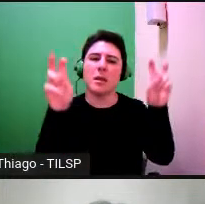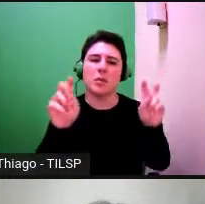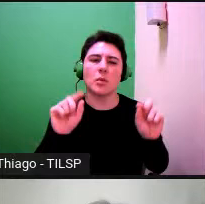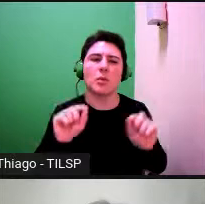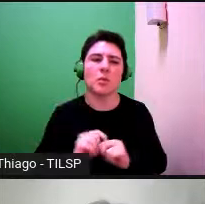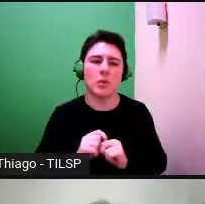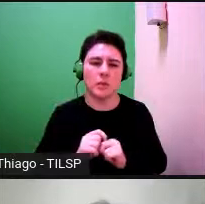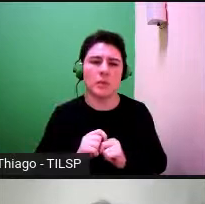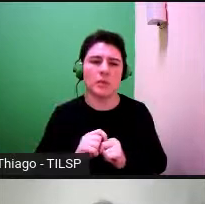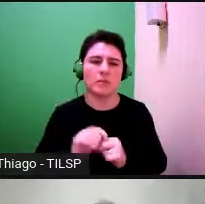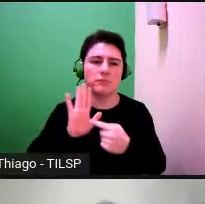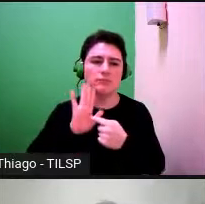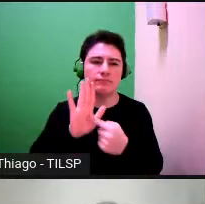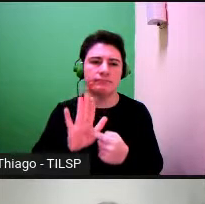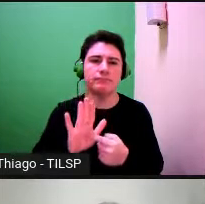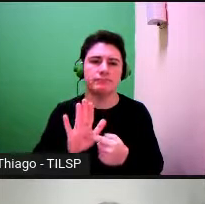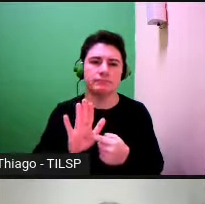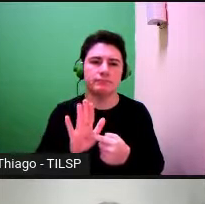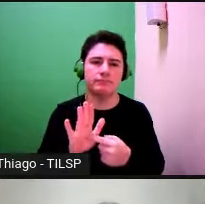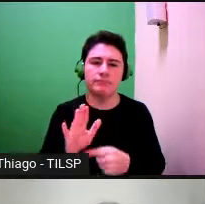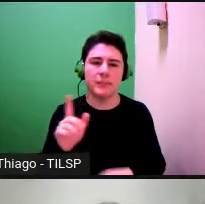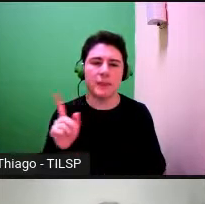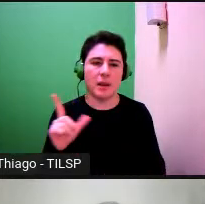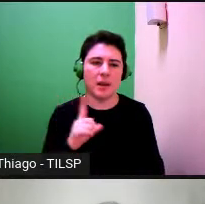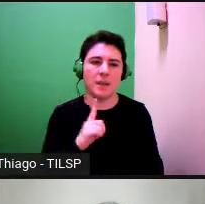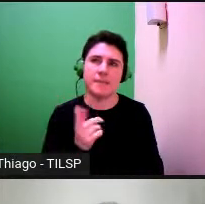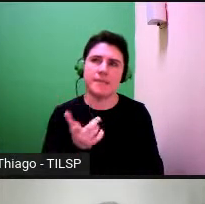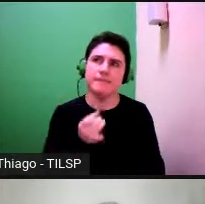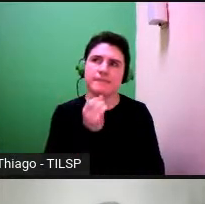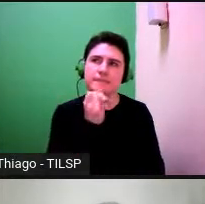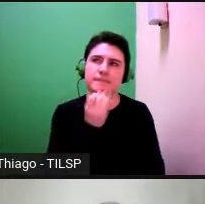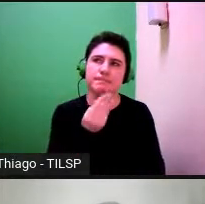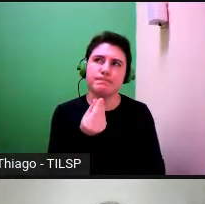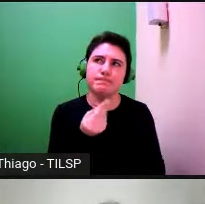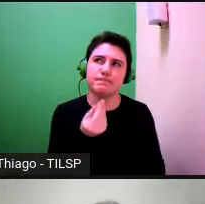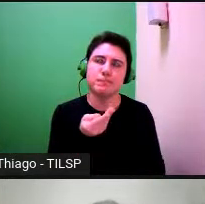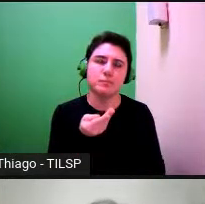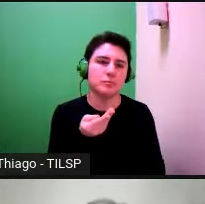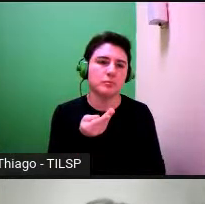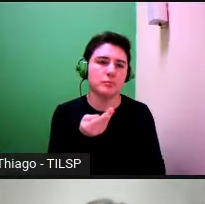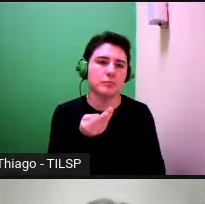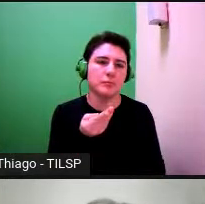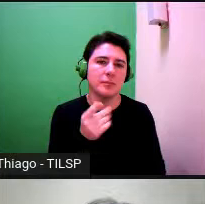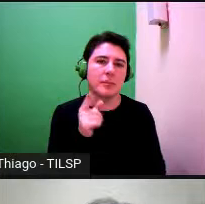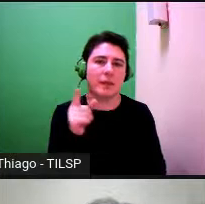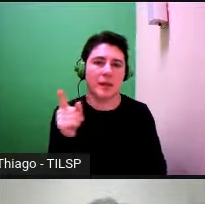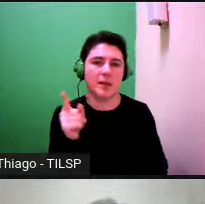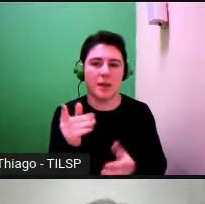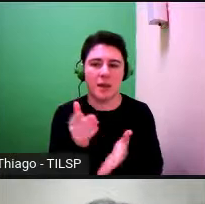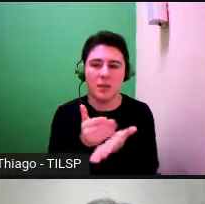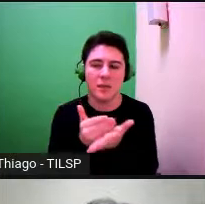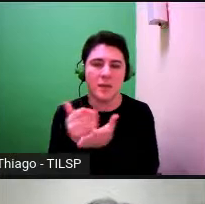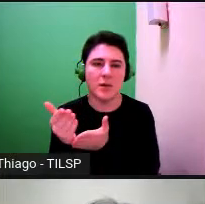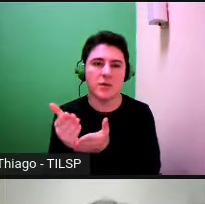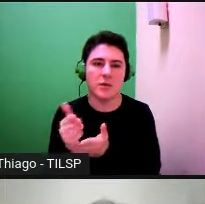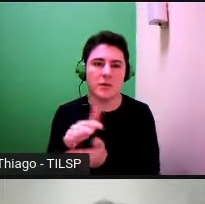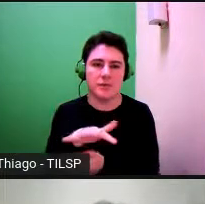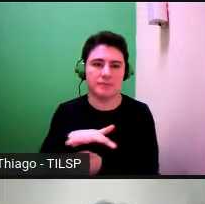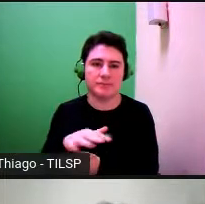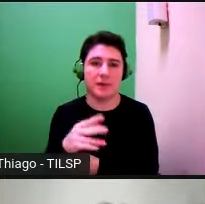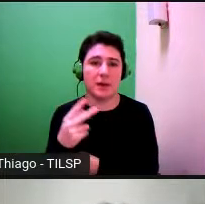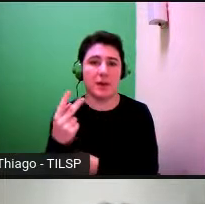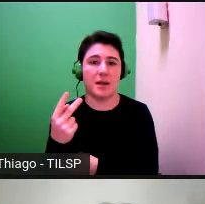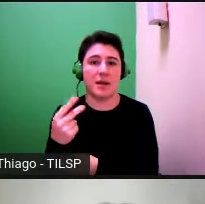introduz logo este podemos dizer este introdutor do universo de discurso segundo a ciência